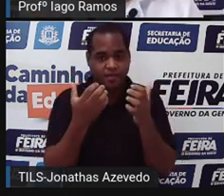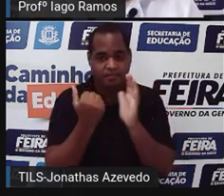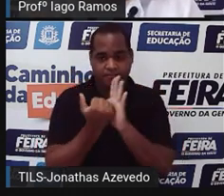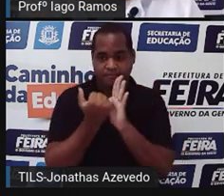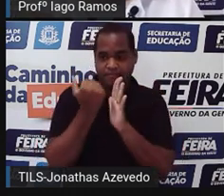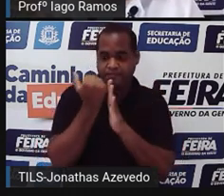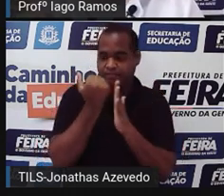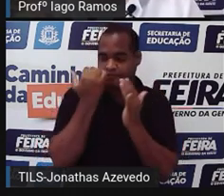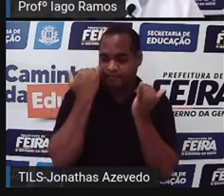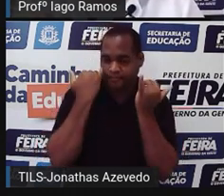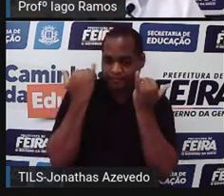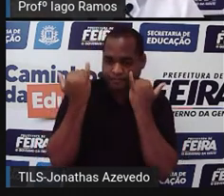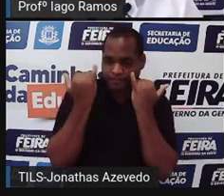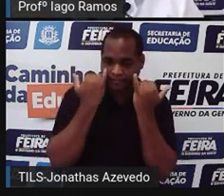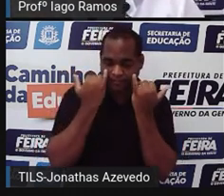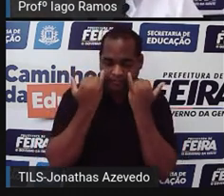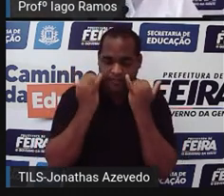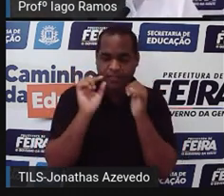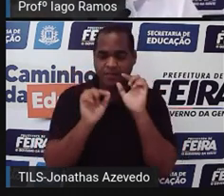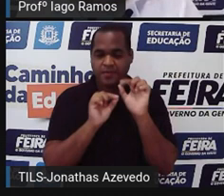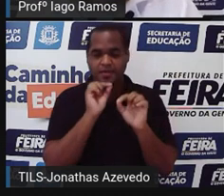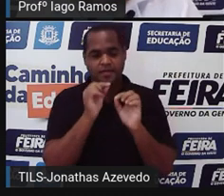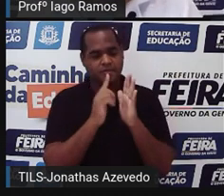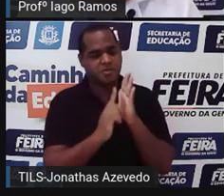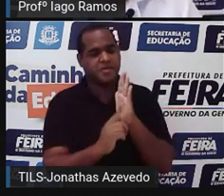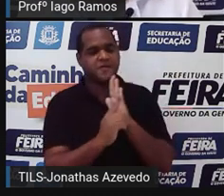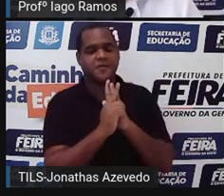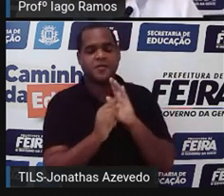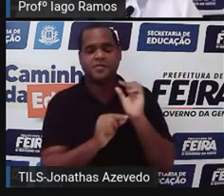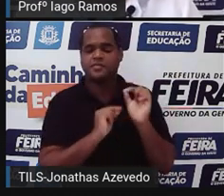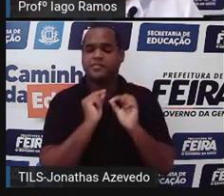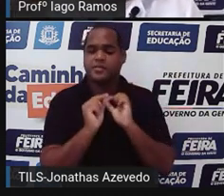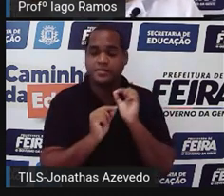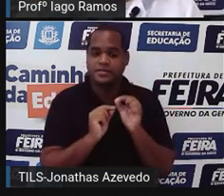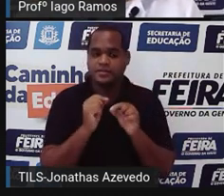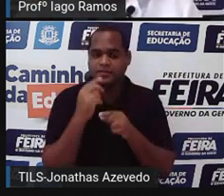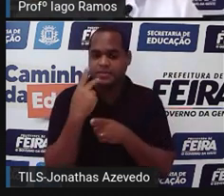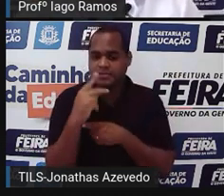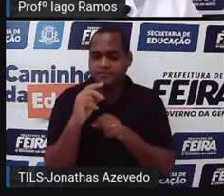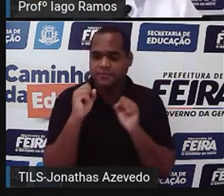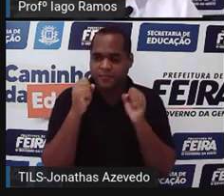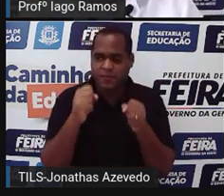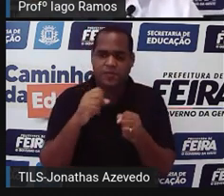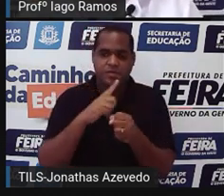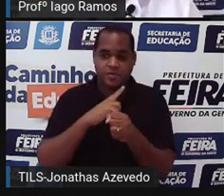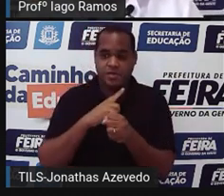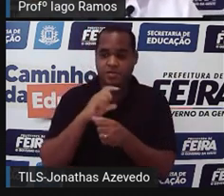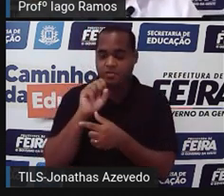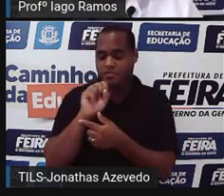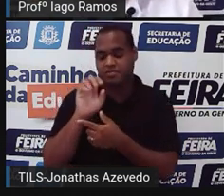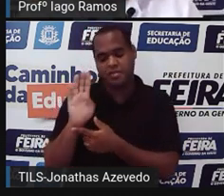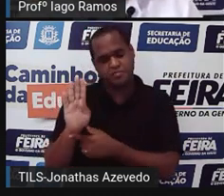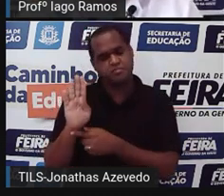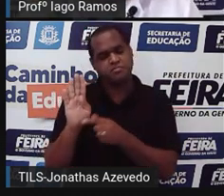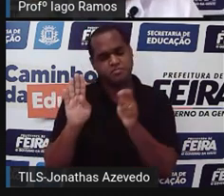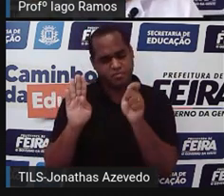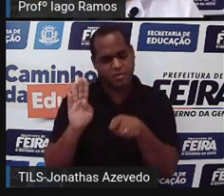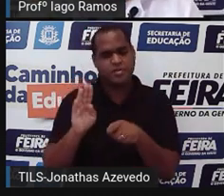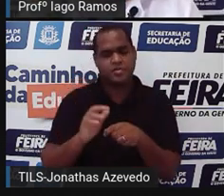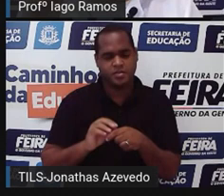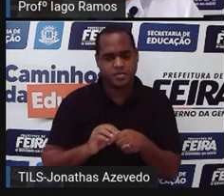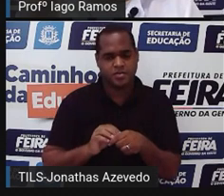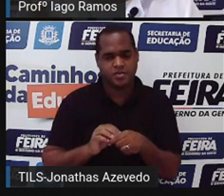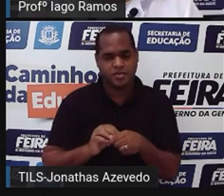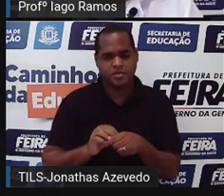sobre o que é que o gráfico está tratando, aí você pode ver no subtítulo, tá? Que